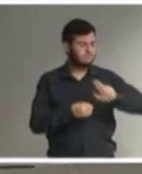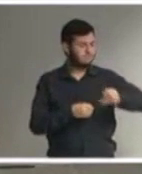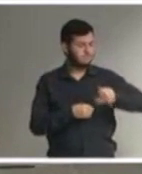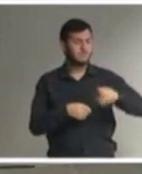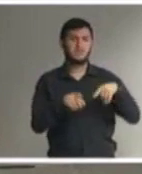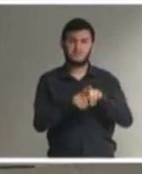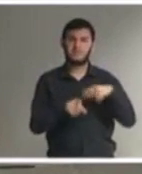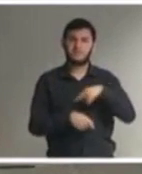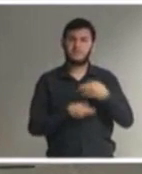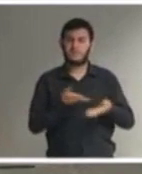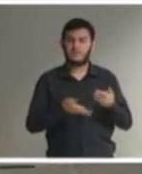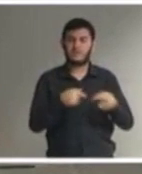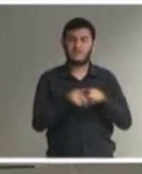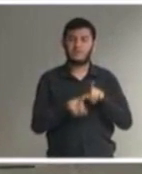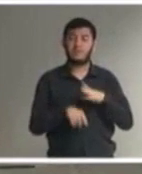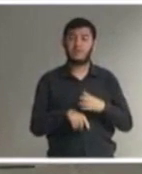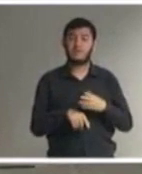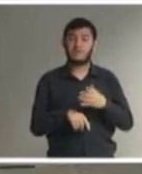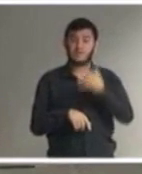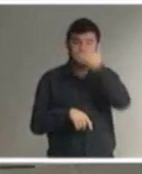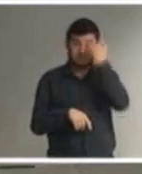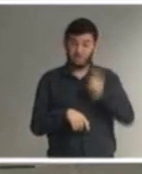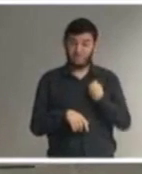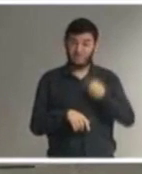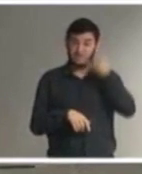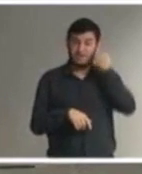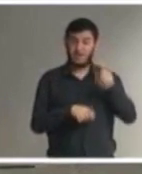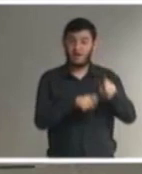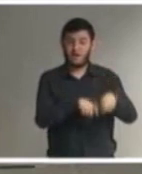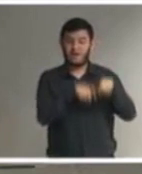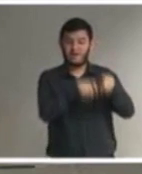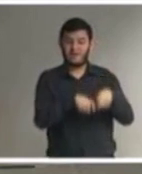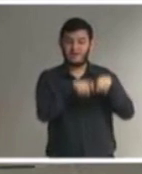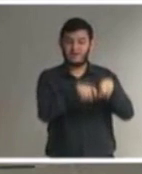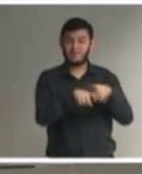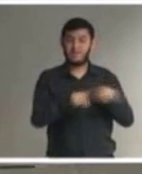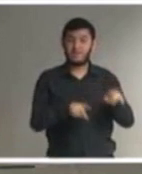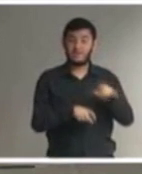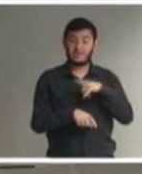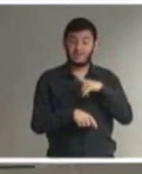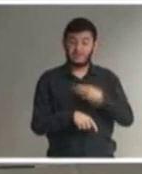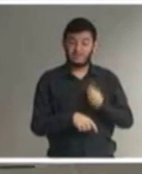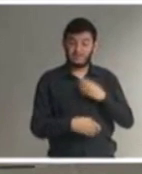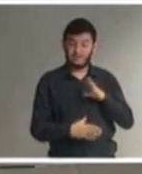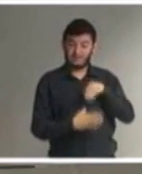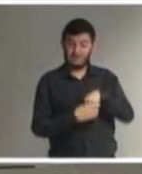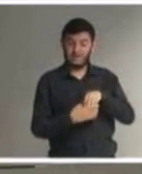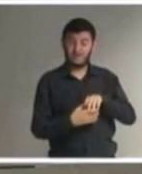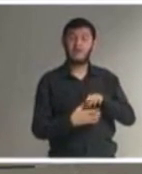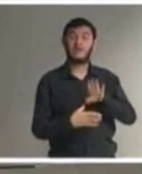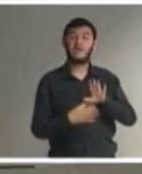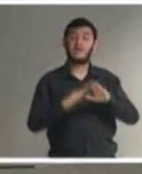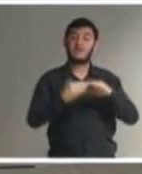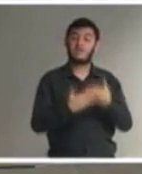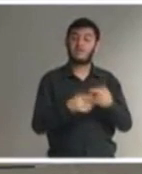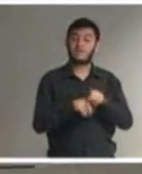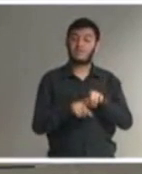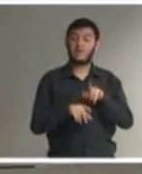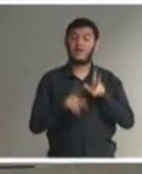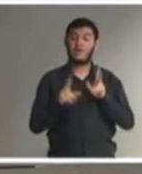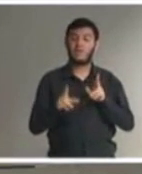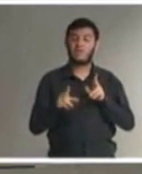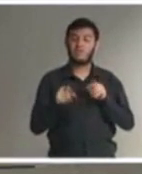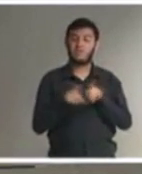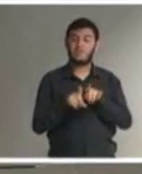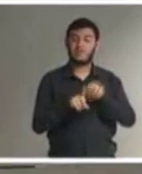na escola é a forma que essa pessoa que essa criança ela está ela vai ser vista pela